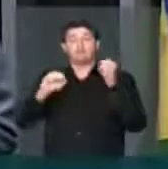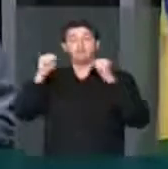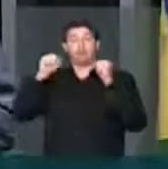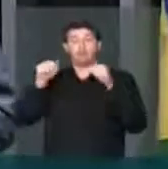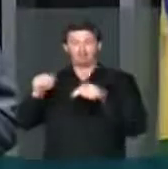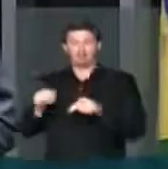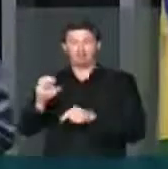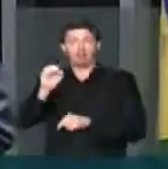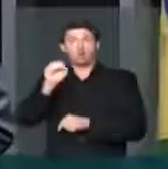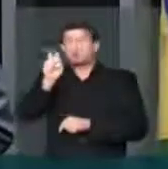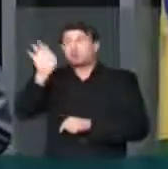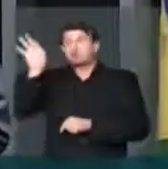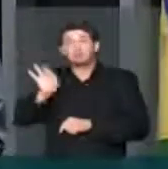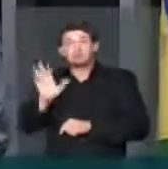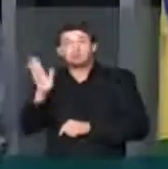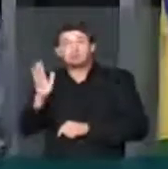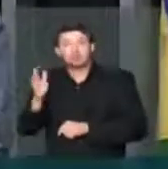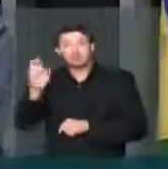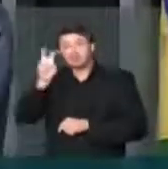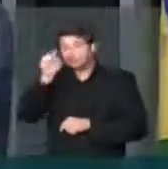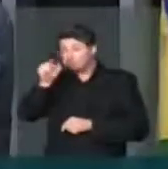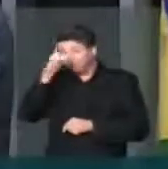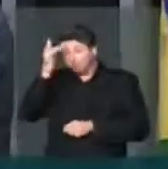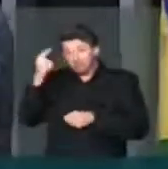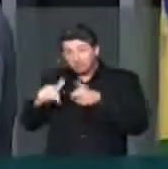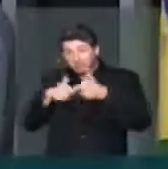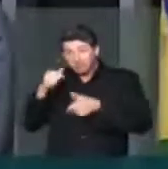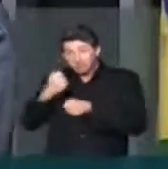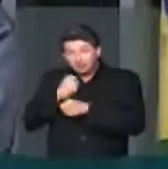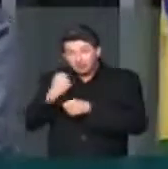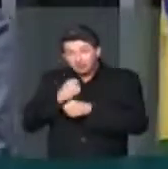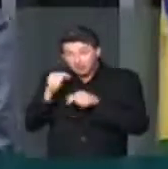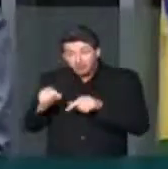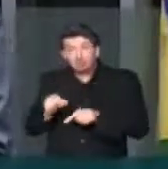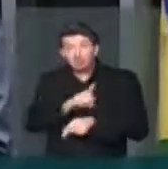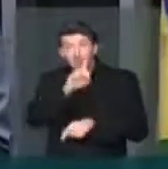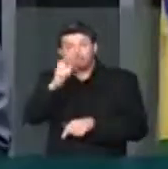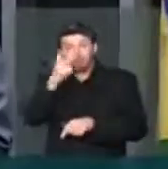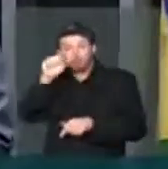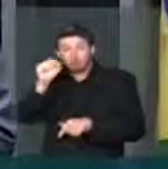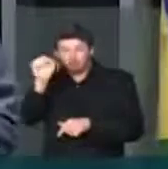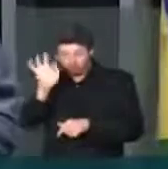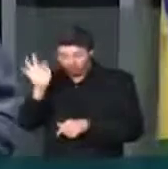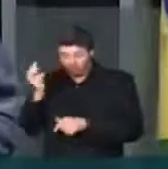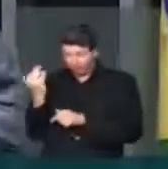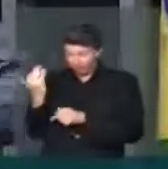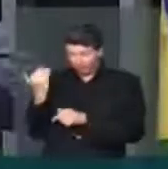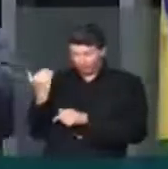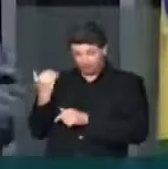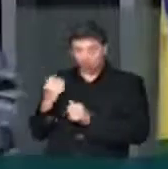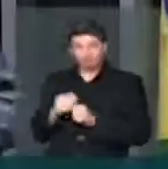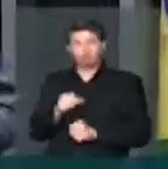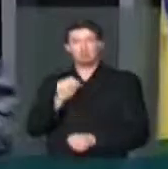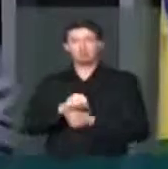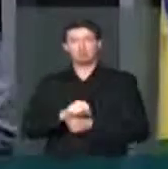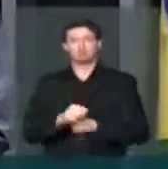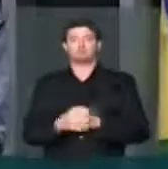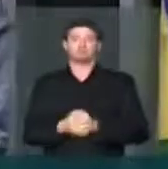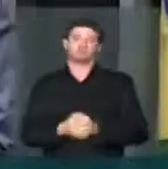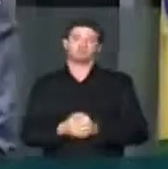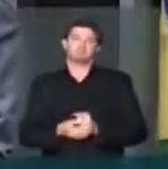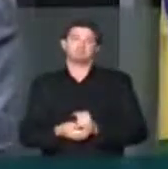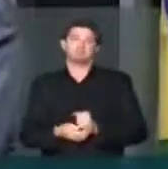pronto, quase 5 mil operários e no dia 28 de fevereiro passado o estaleiro parou.